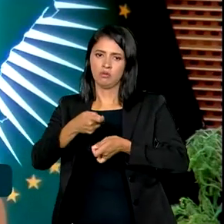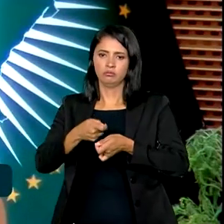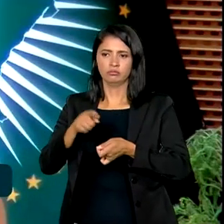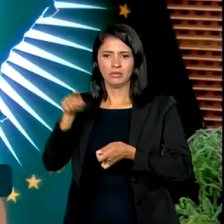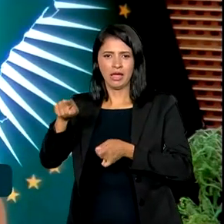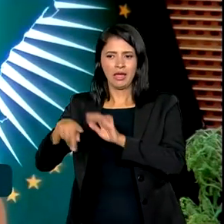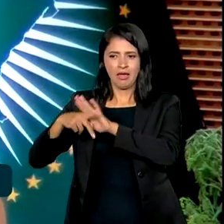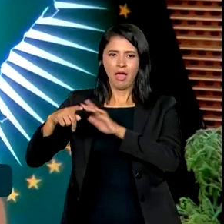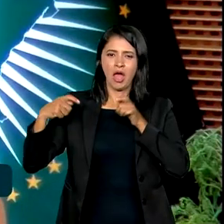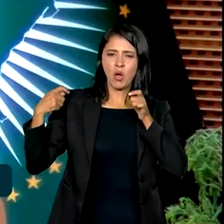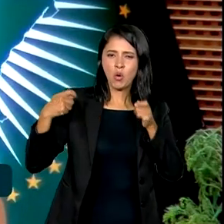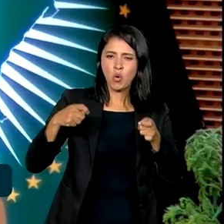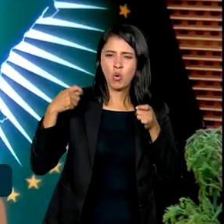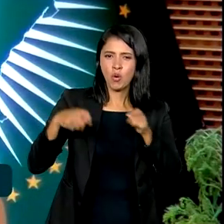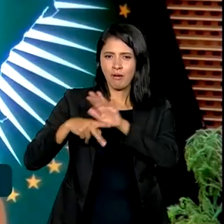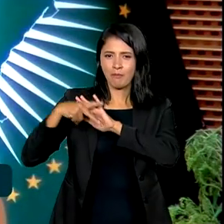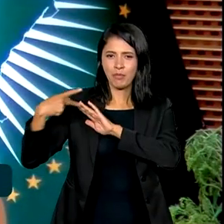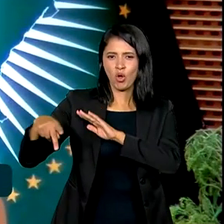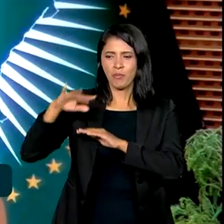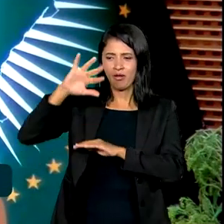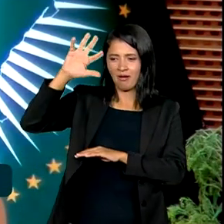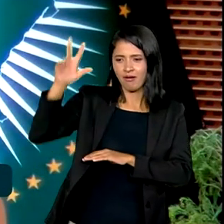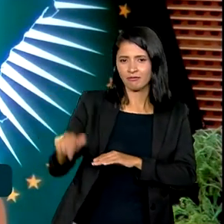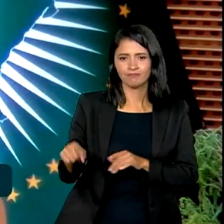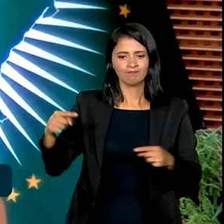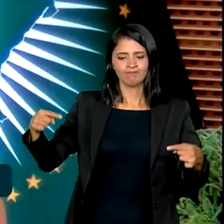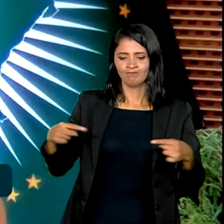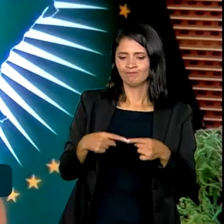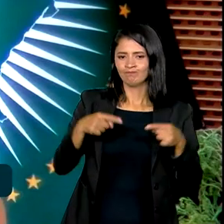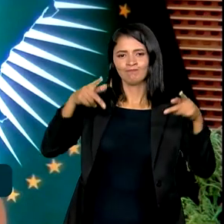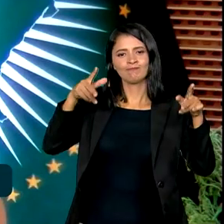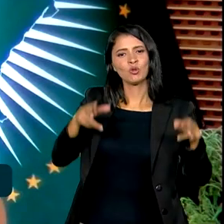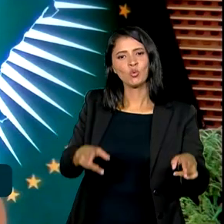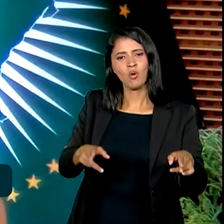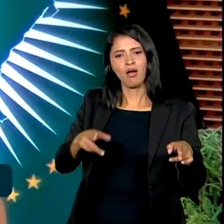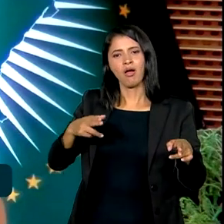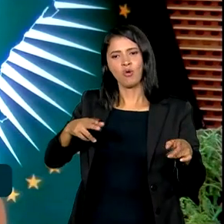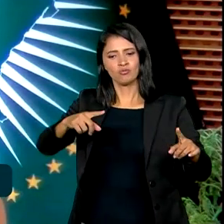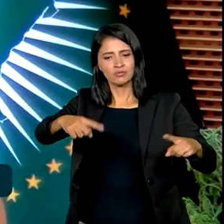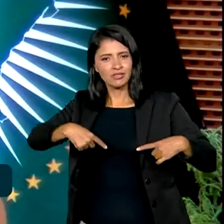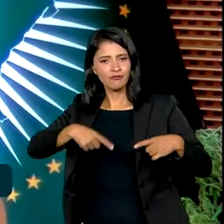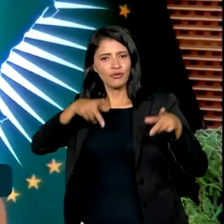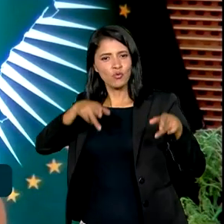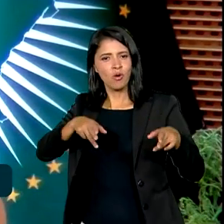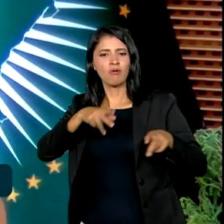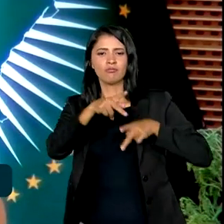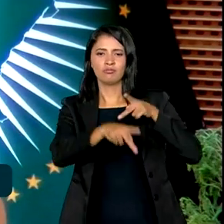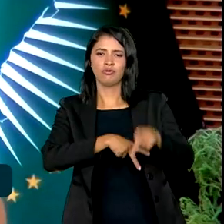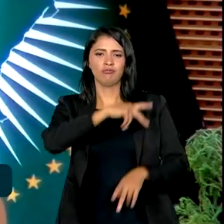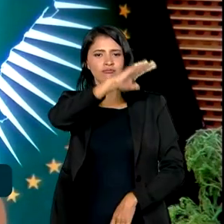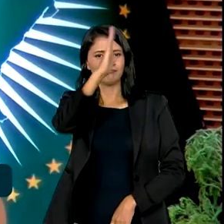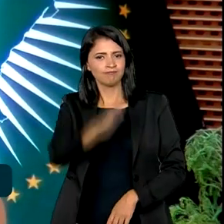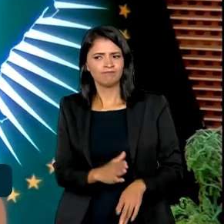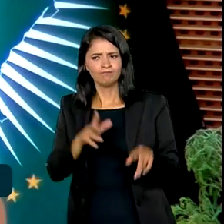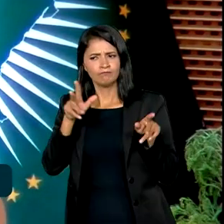tem muito em comum com os desafios e a luta do povo brasileiro.